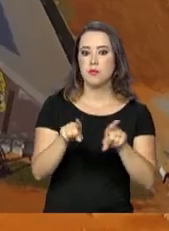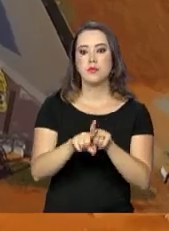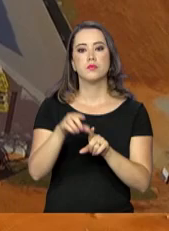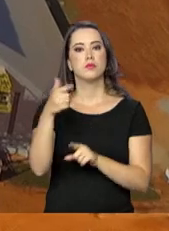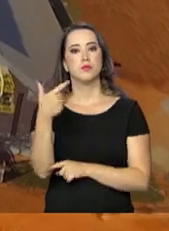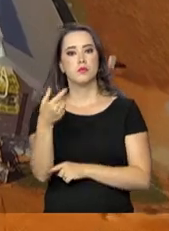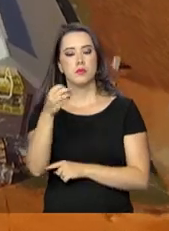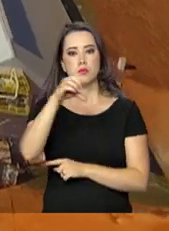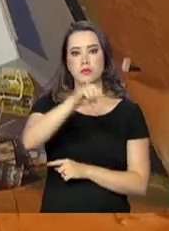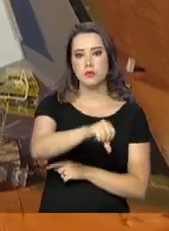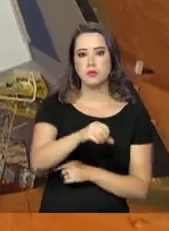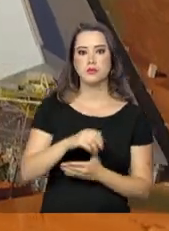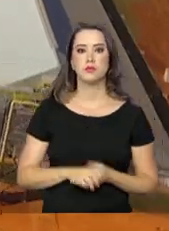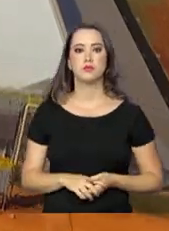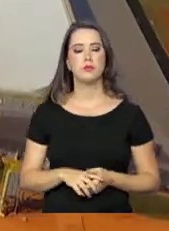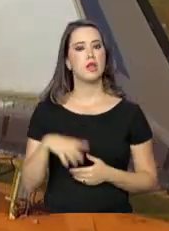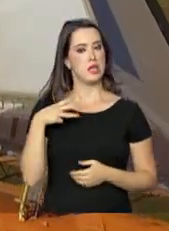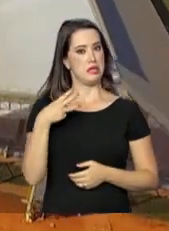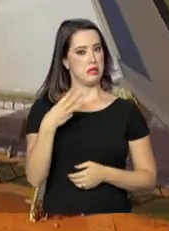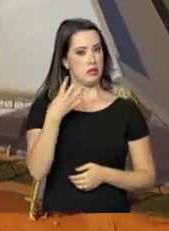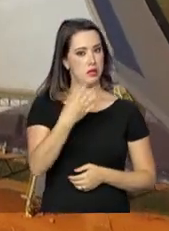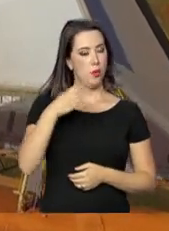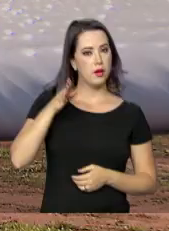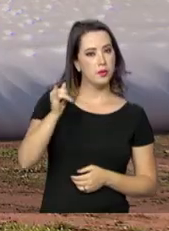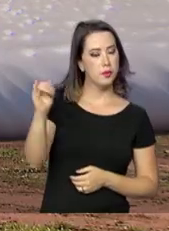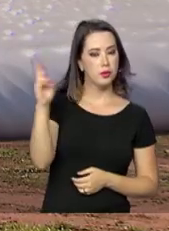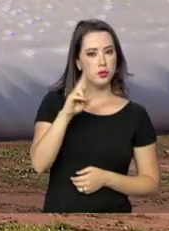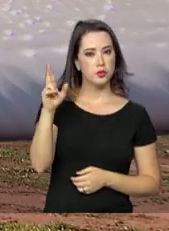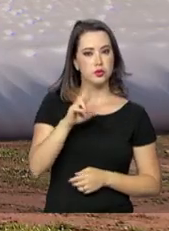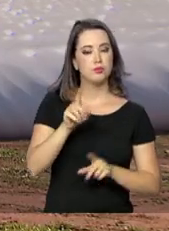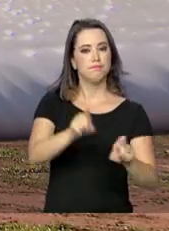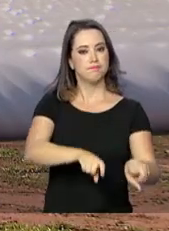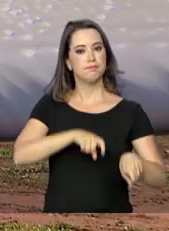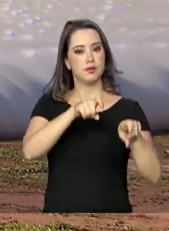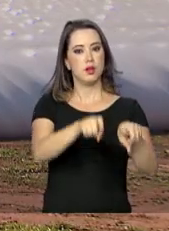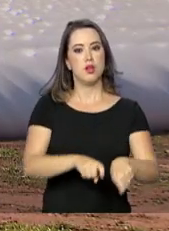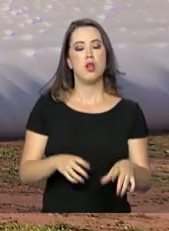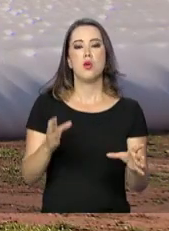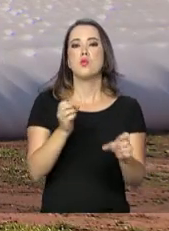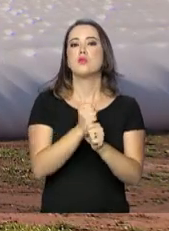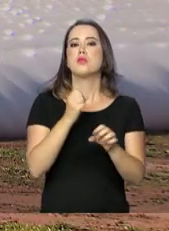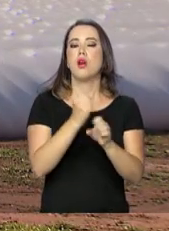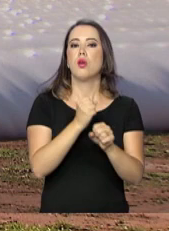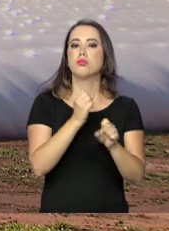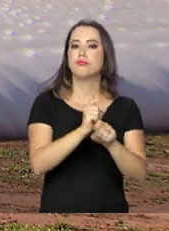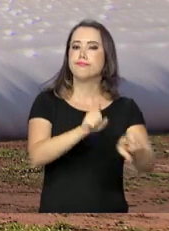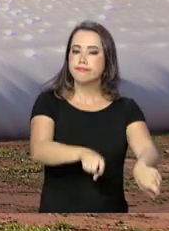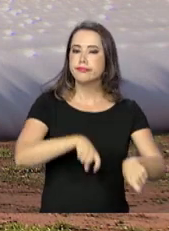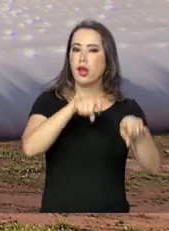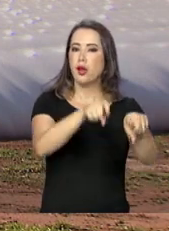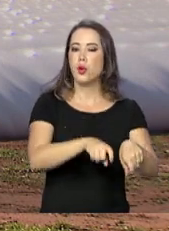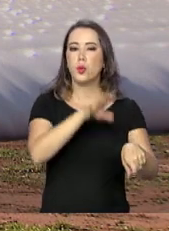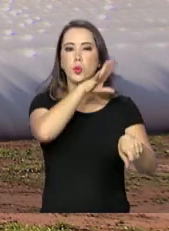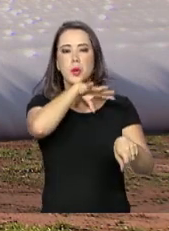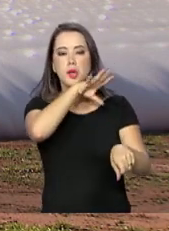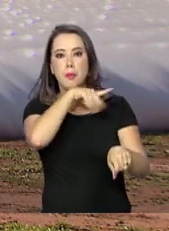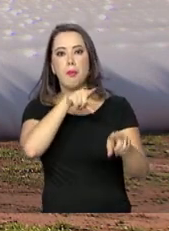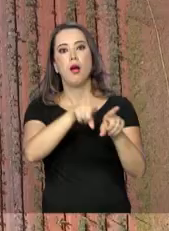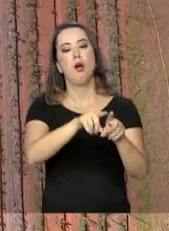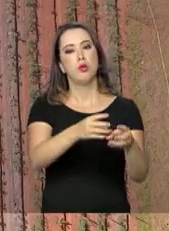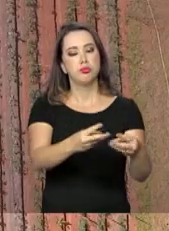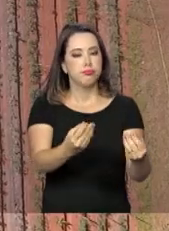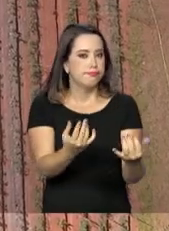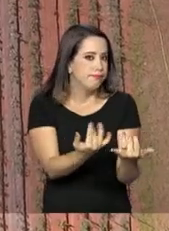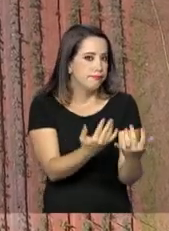Mais de R$ bilhões investidos no campo. Esse é o saldo das operações do Plano Agrícola e Pecuário 2018-2019.